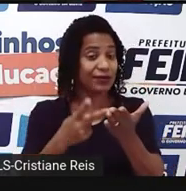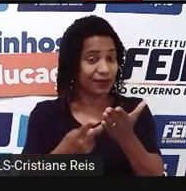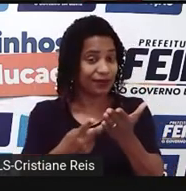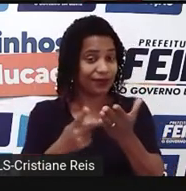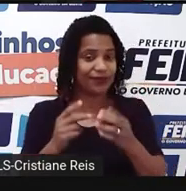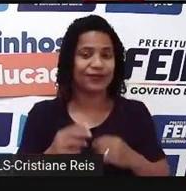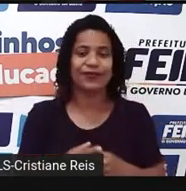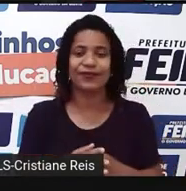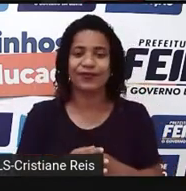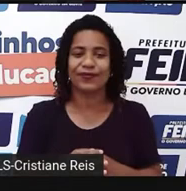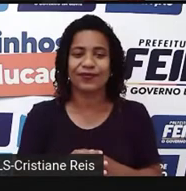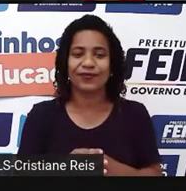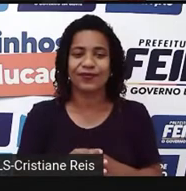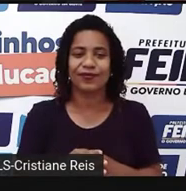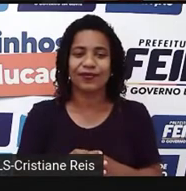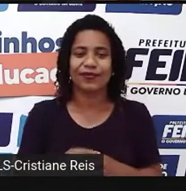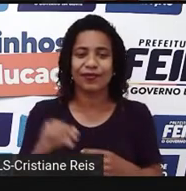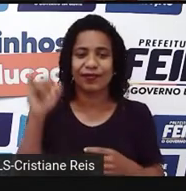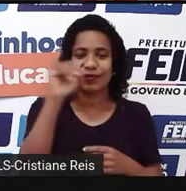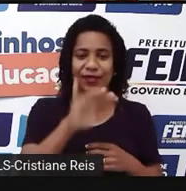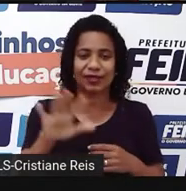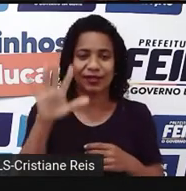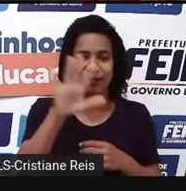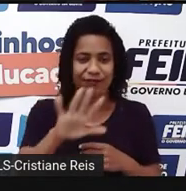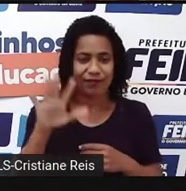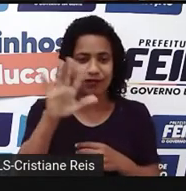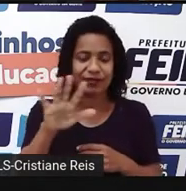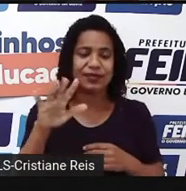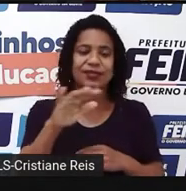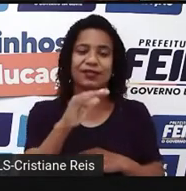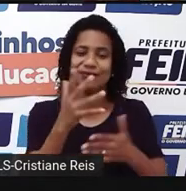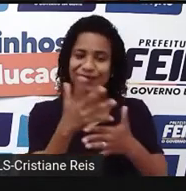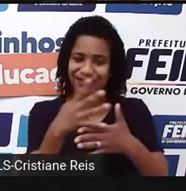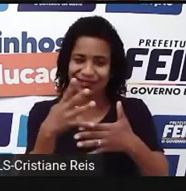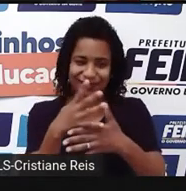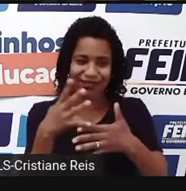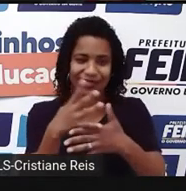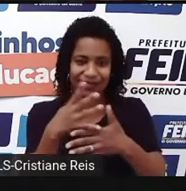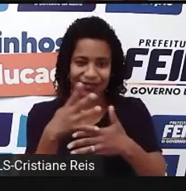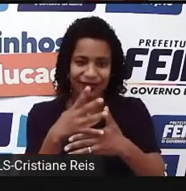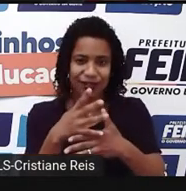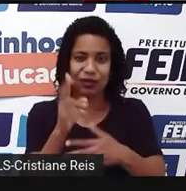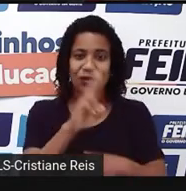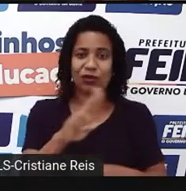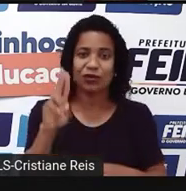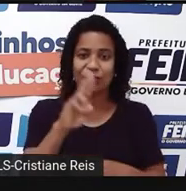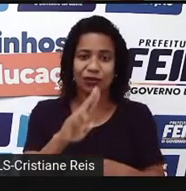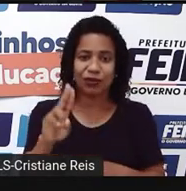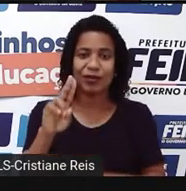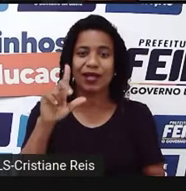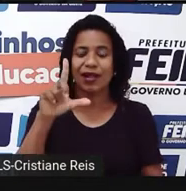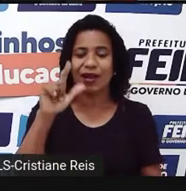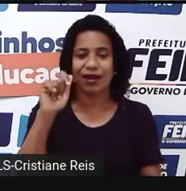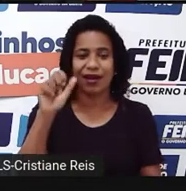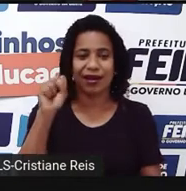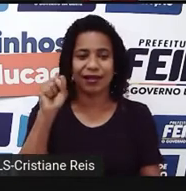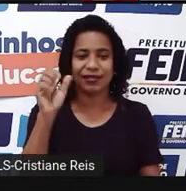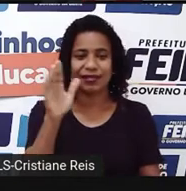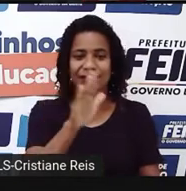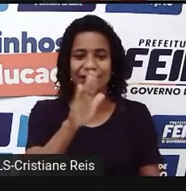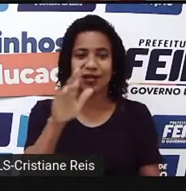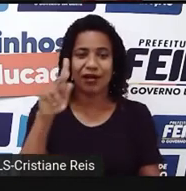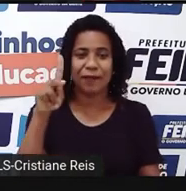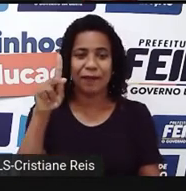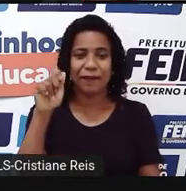essa imagem é de uma cidade chamada Las Palmas. E Las Palmas é uma cidade que fica na Espanha e é